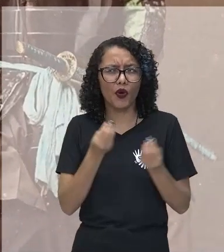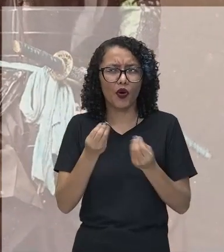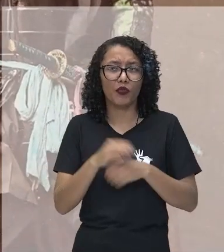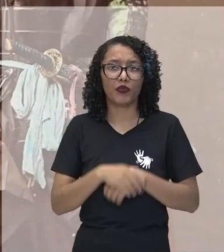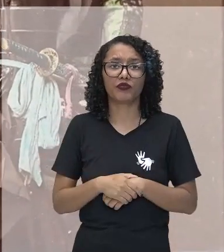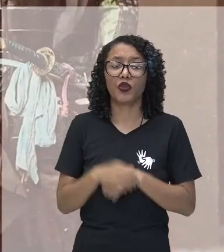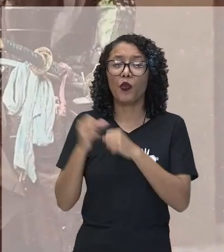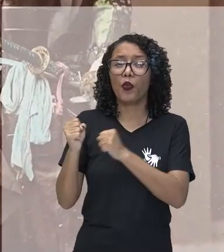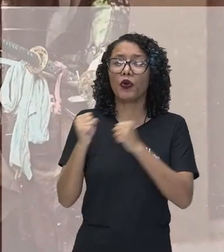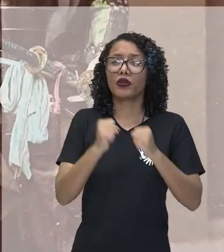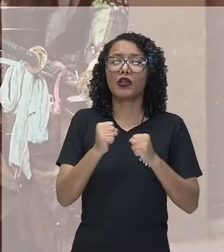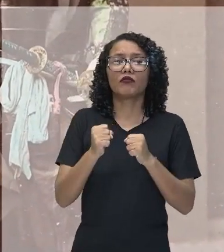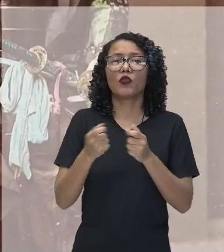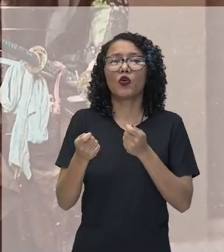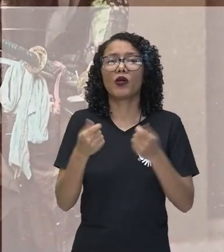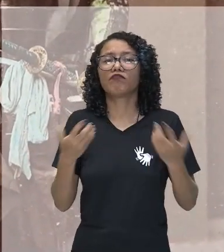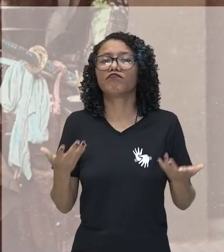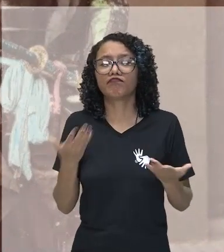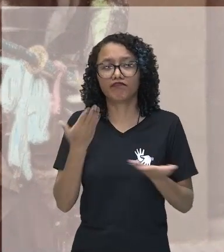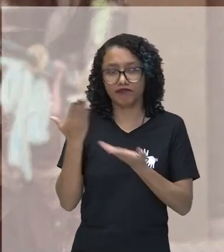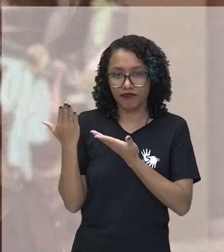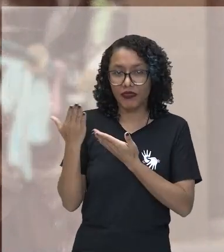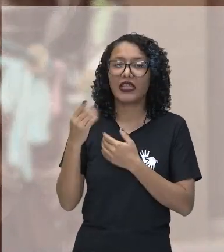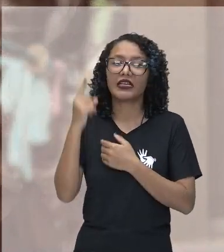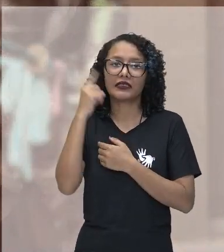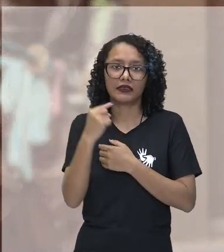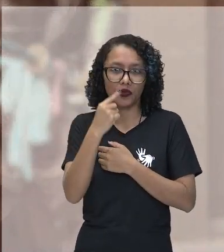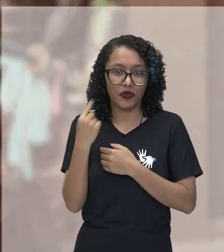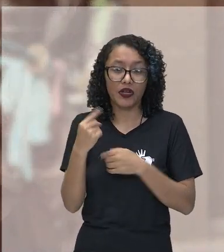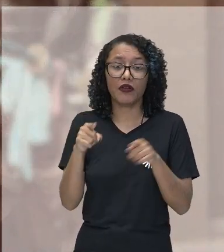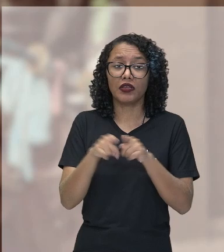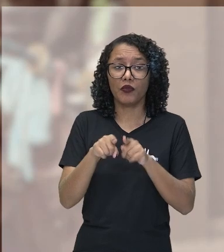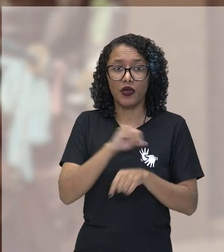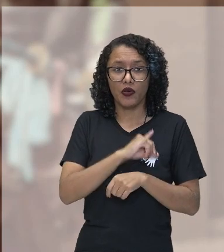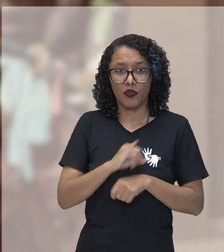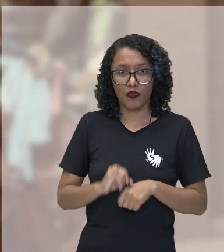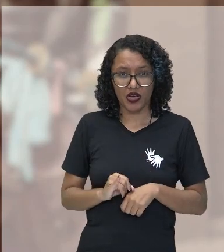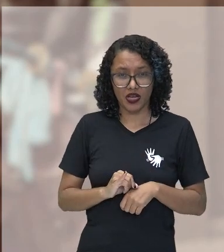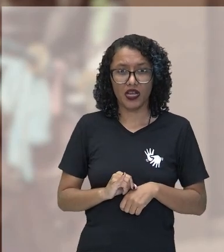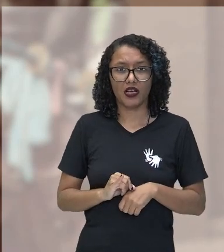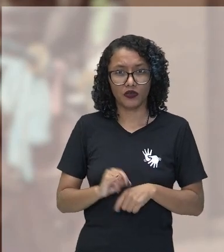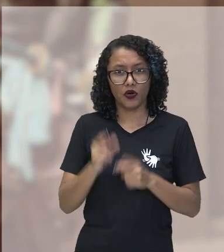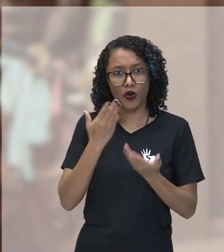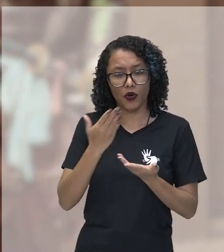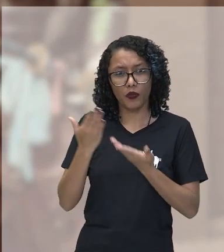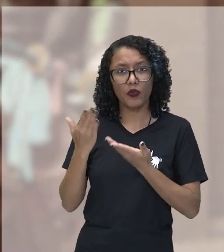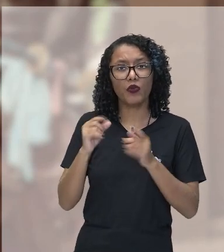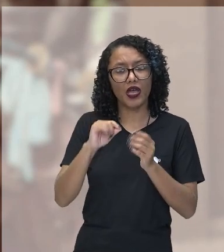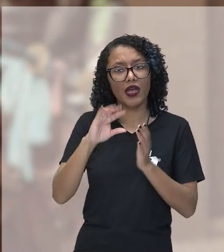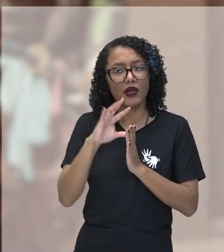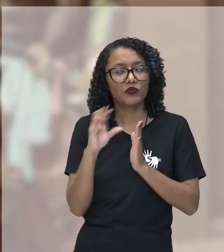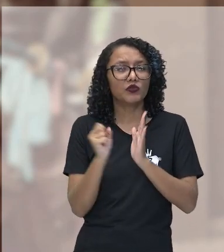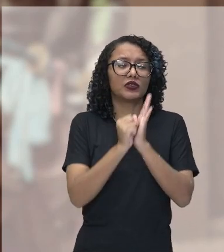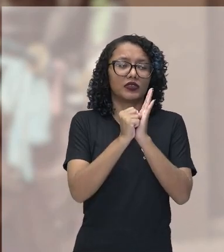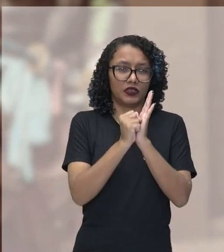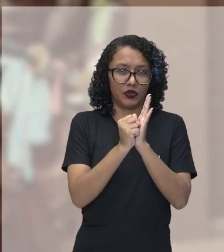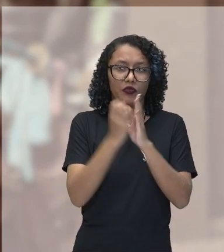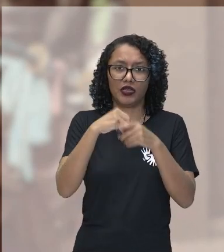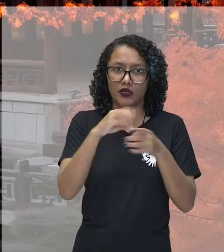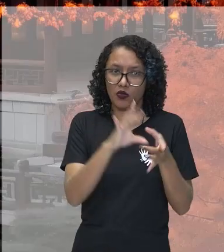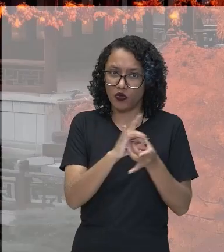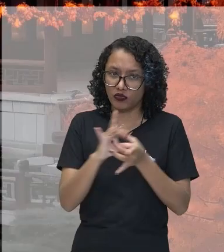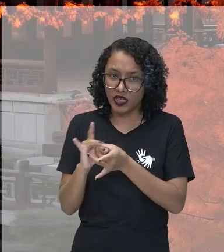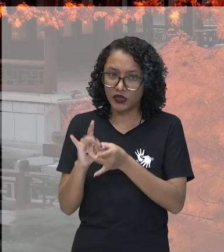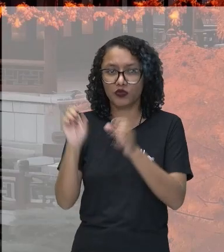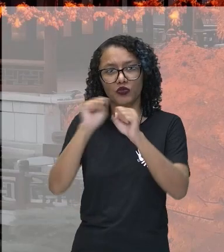nas mãos dos samurais. E a presença do imperador era, justamente, um simbolismo dentro desse contexto do Shogunato.